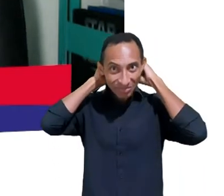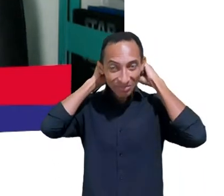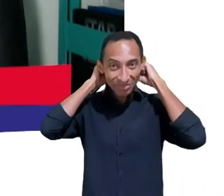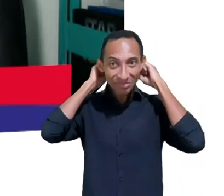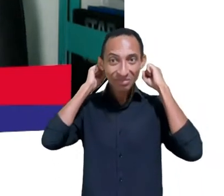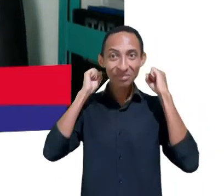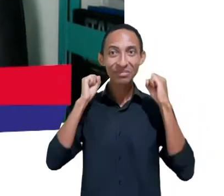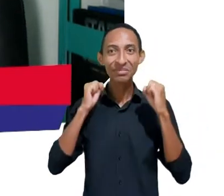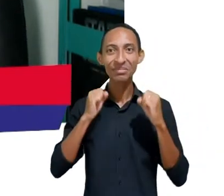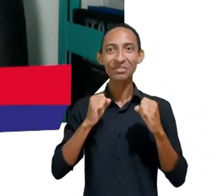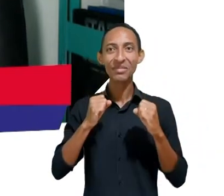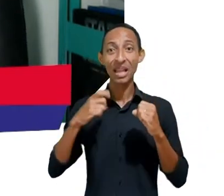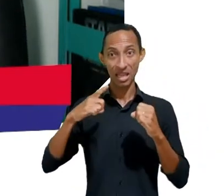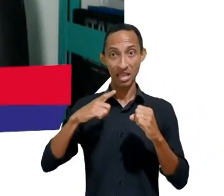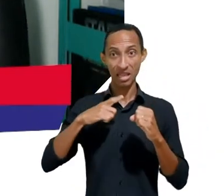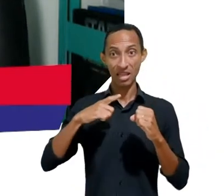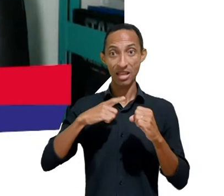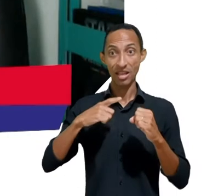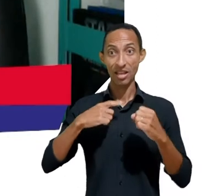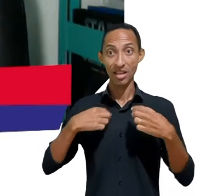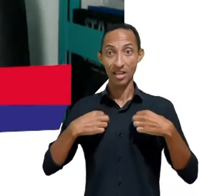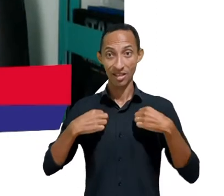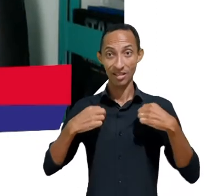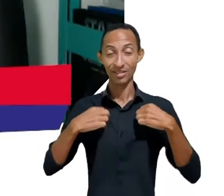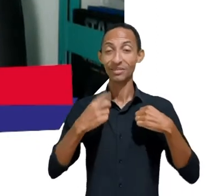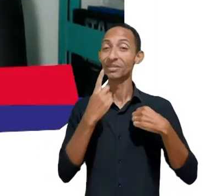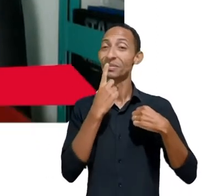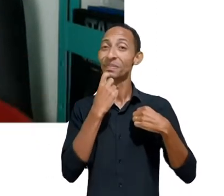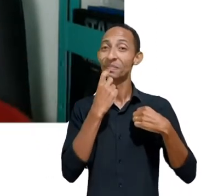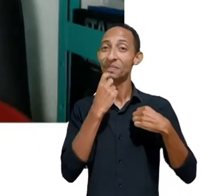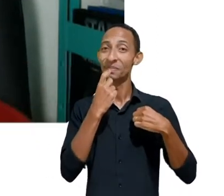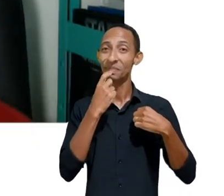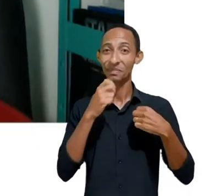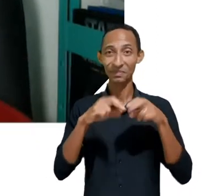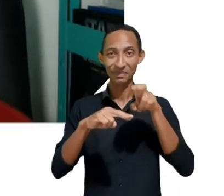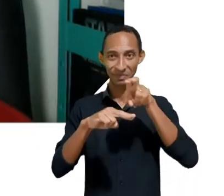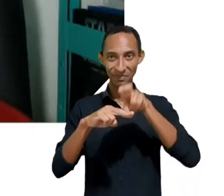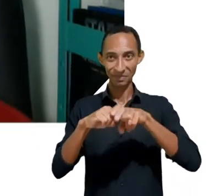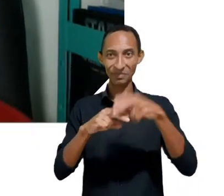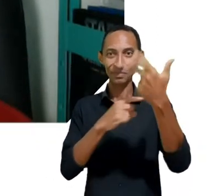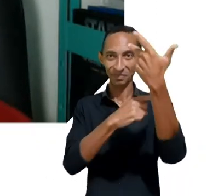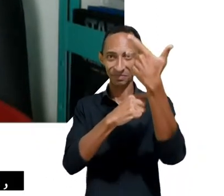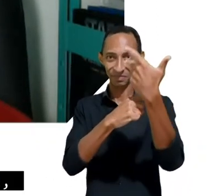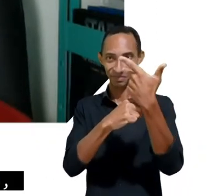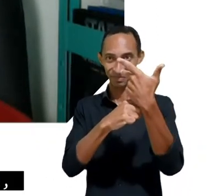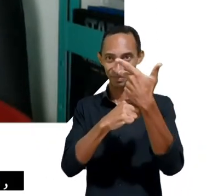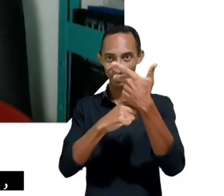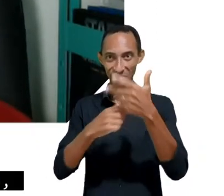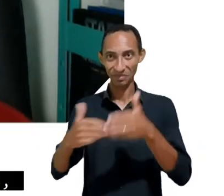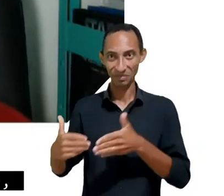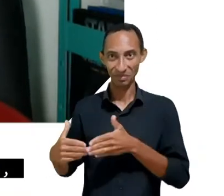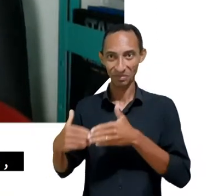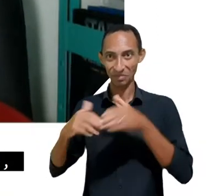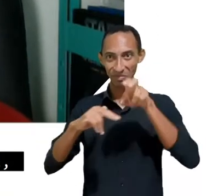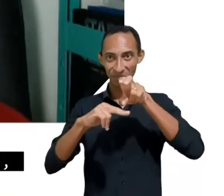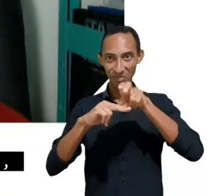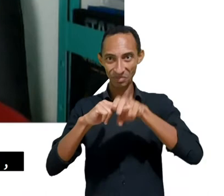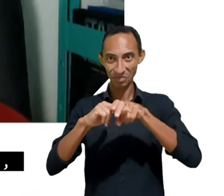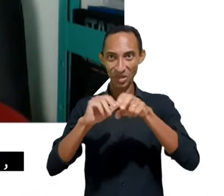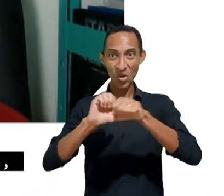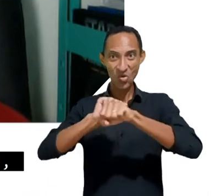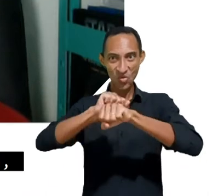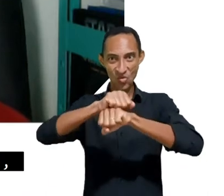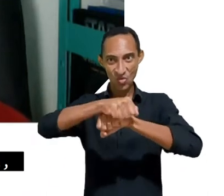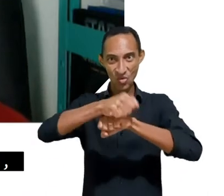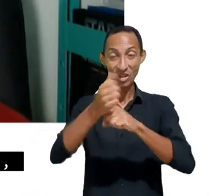uma camiseta vermelha, estou sentado de frente para a câmara e uma cadeira de couro preto, atrás de mim tem uma parede branca e à minha esquerda uma